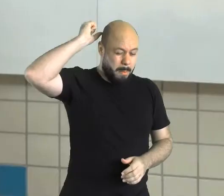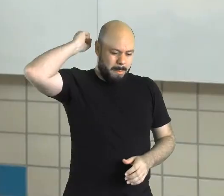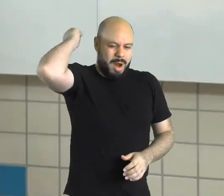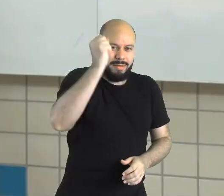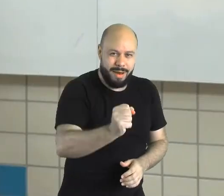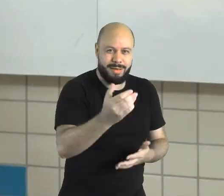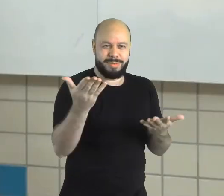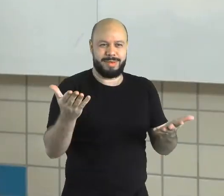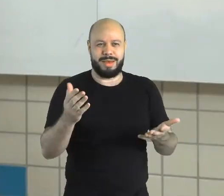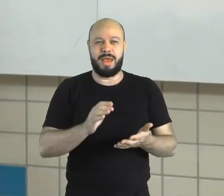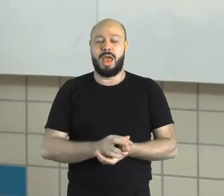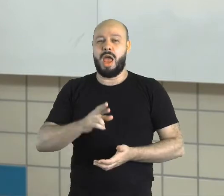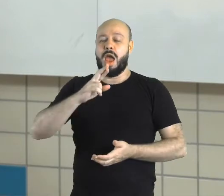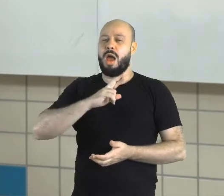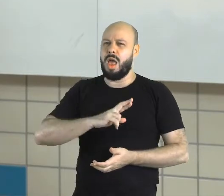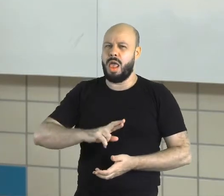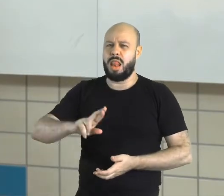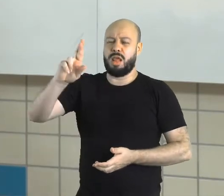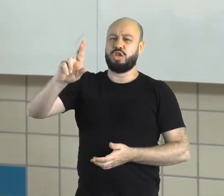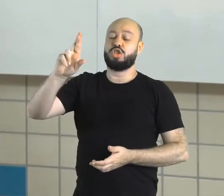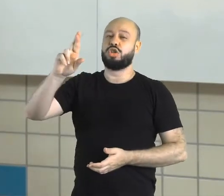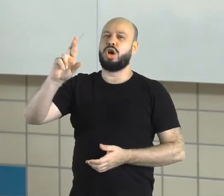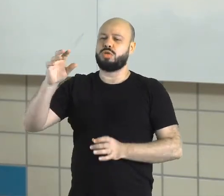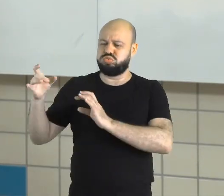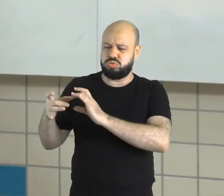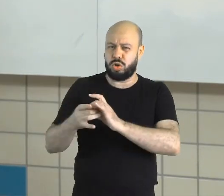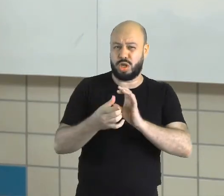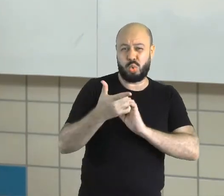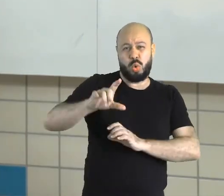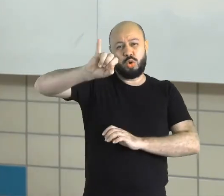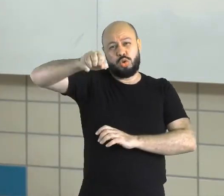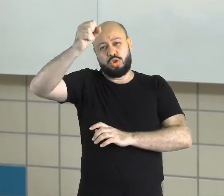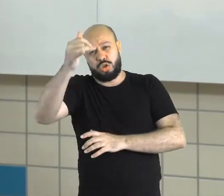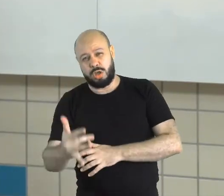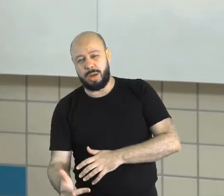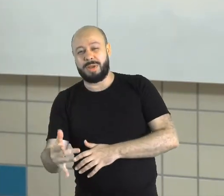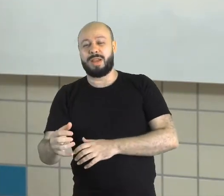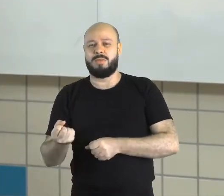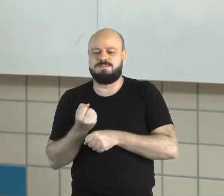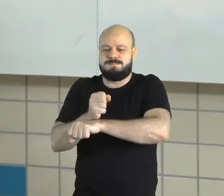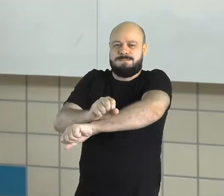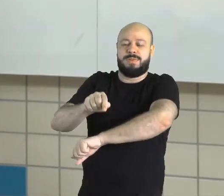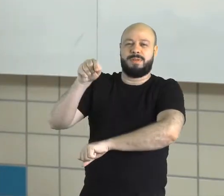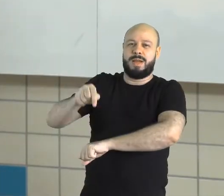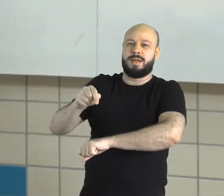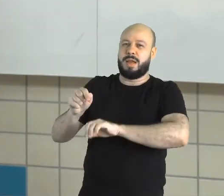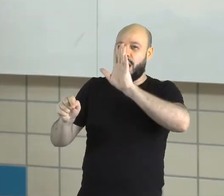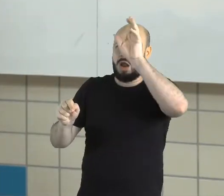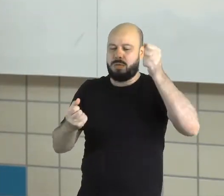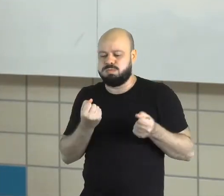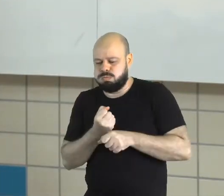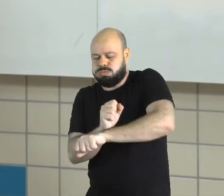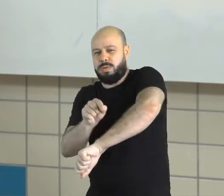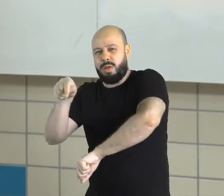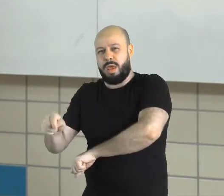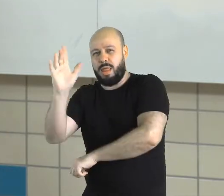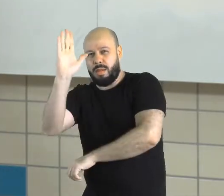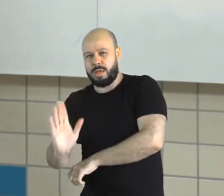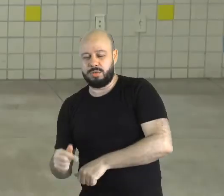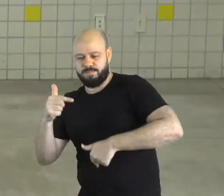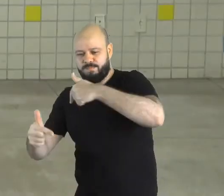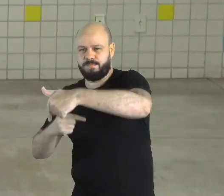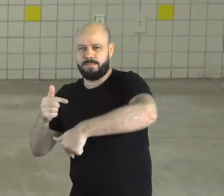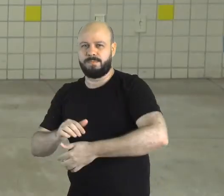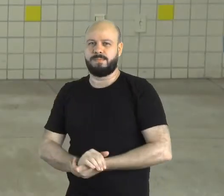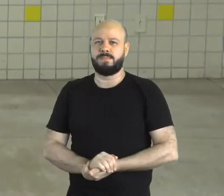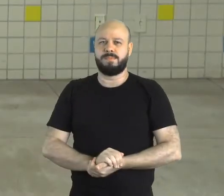Tanto religiosas como também em outros contextos para tentar justificar a escravidão, tá? Dos africanos que vieram trabalhar aqui no Brasil.